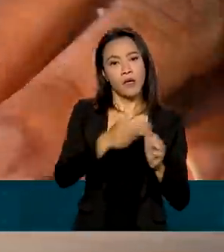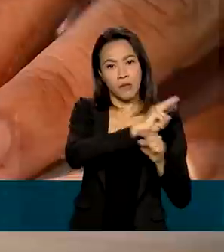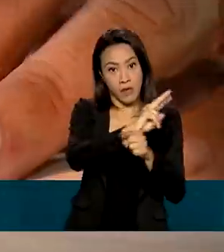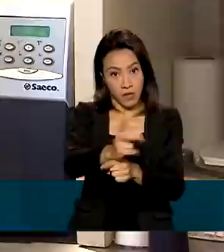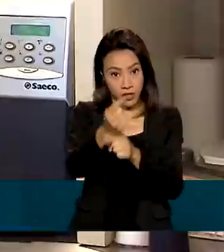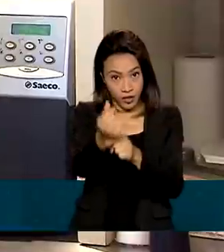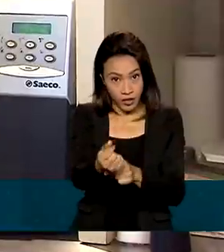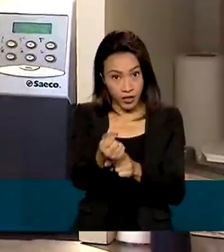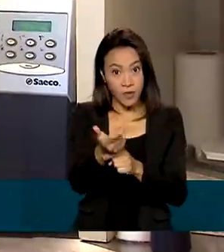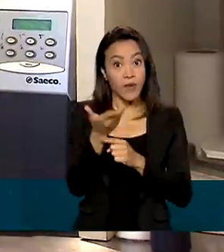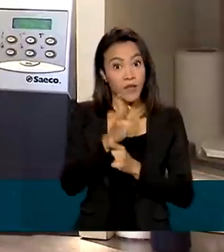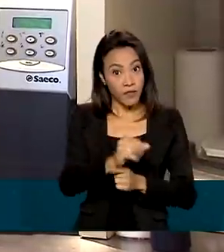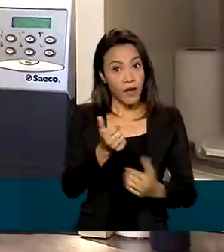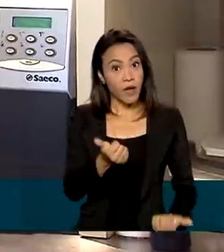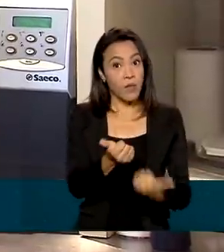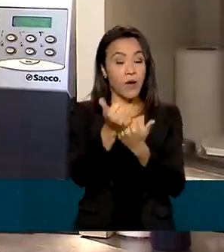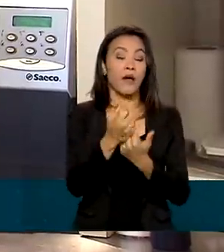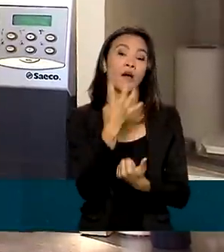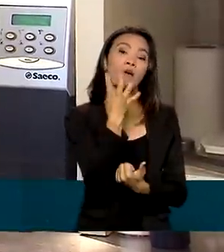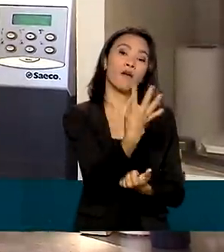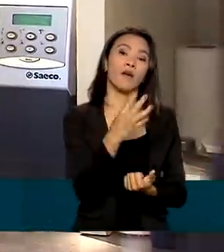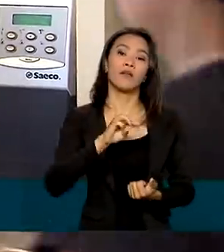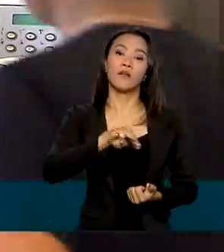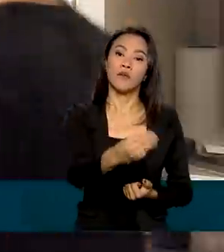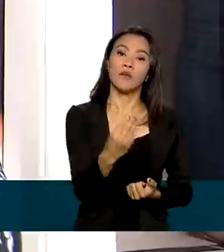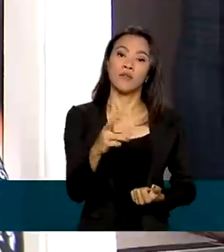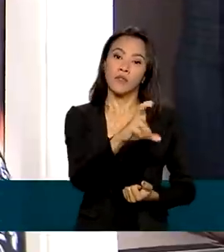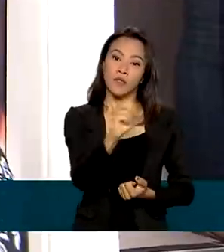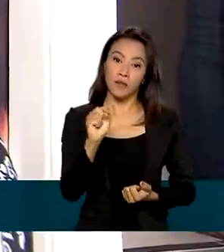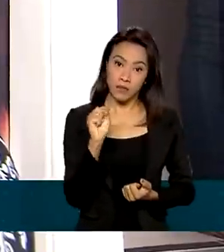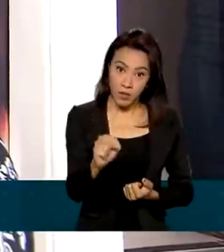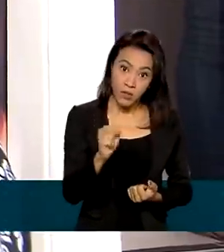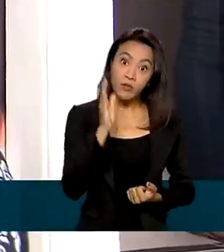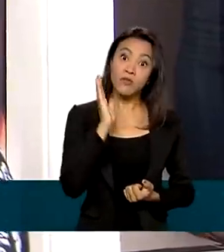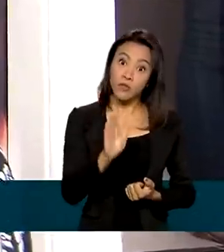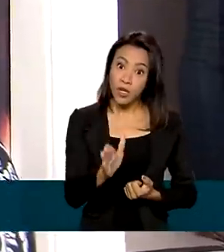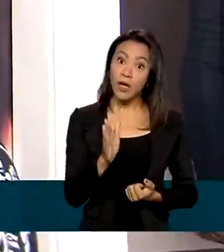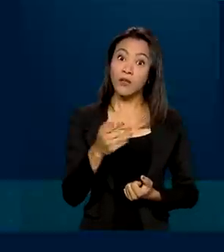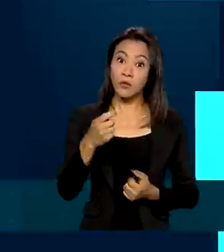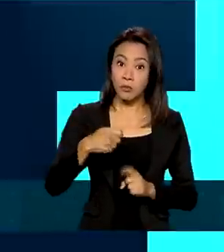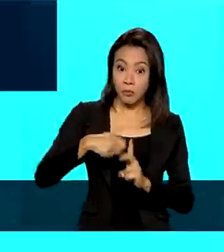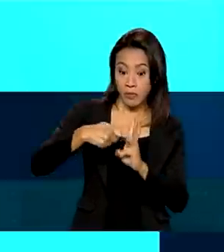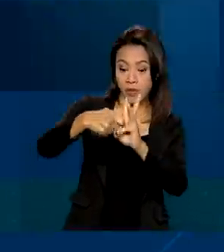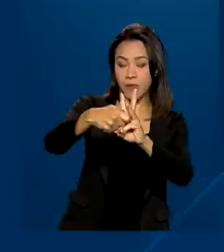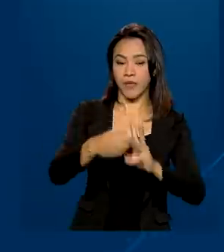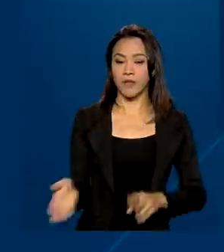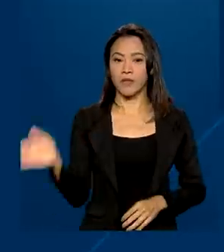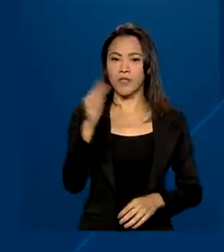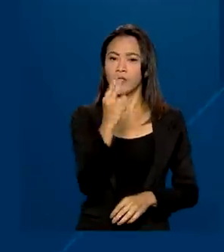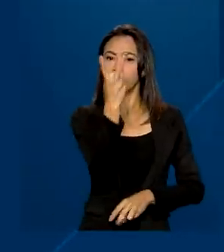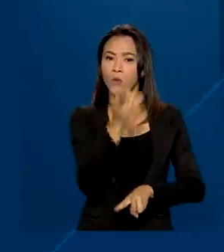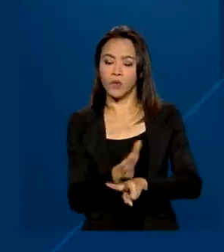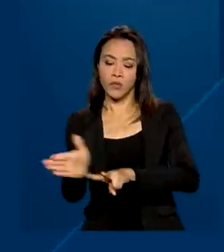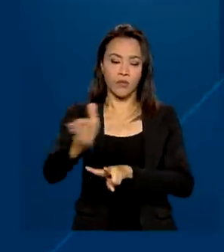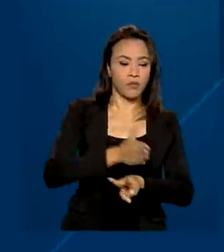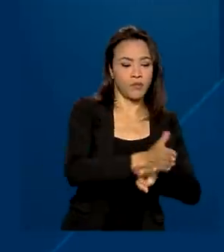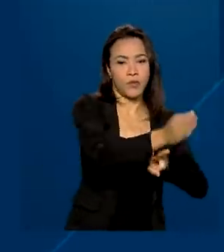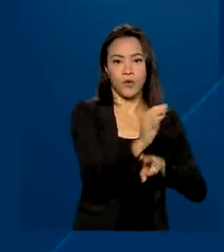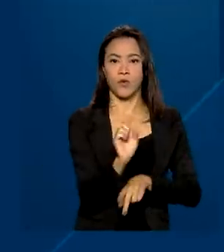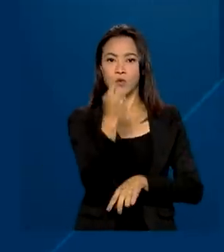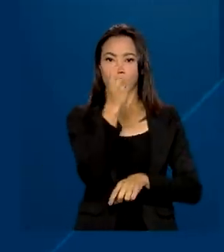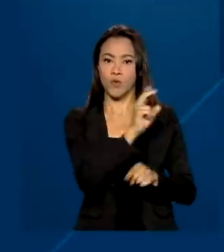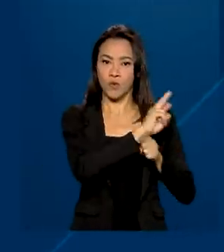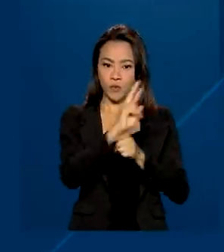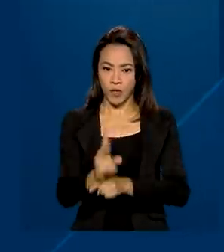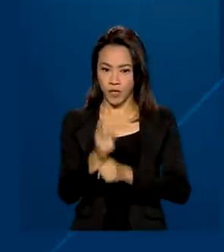que deve atender 4 milhões e meio de pequenos negócios já nos primeiros meses. São duas linhas de crédito. O crédito